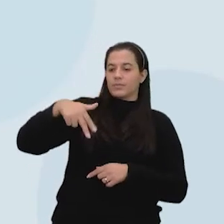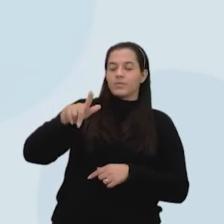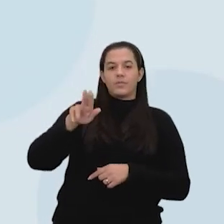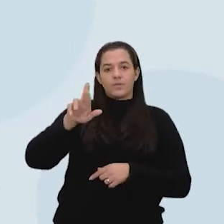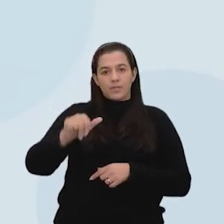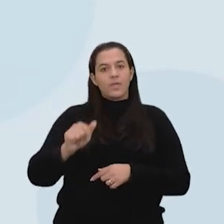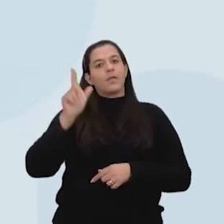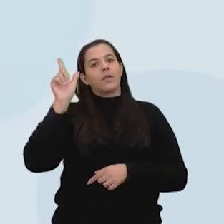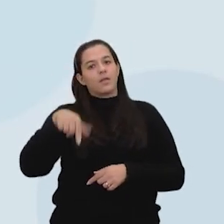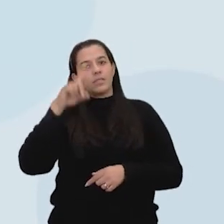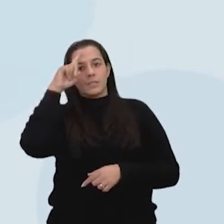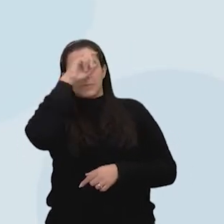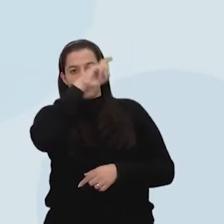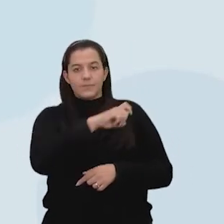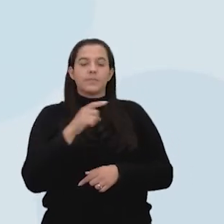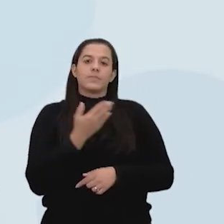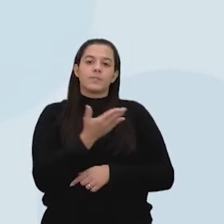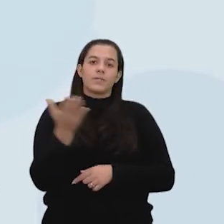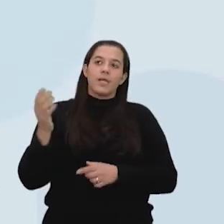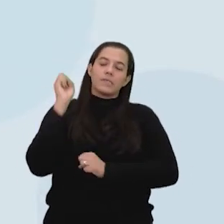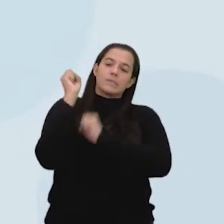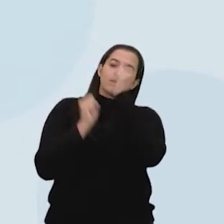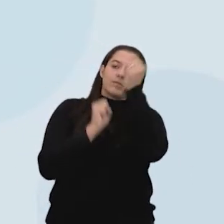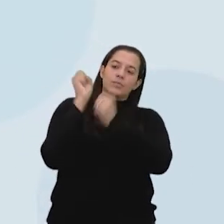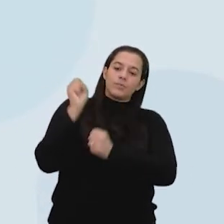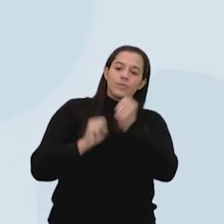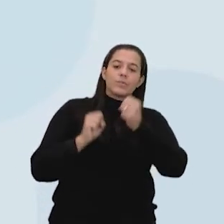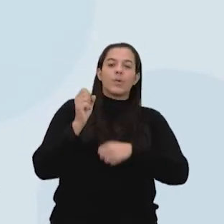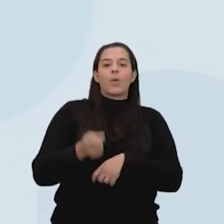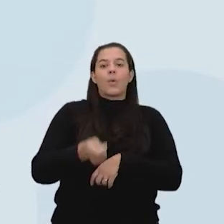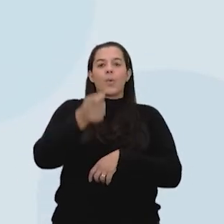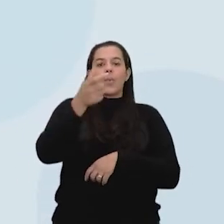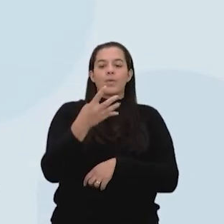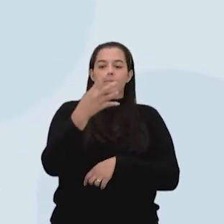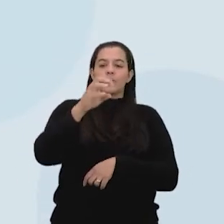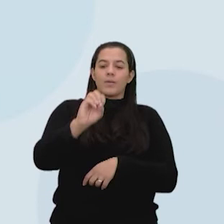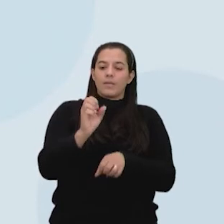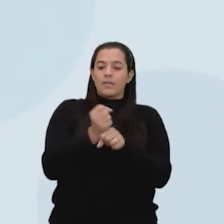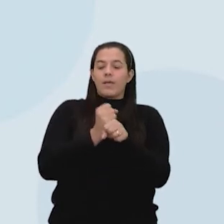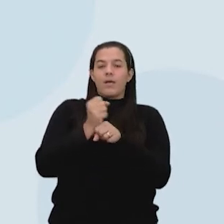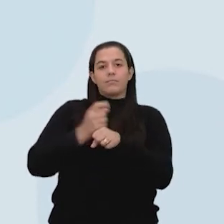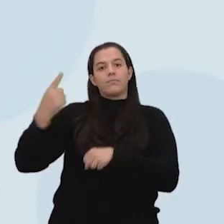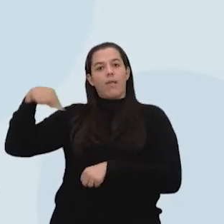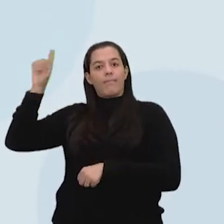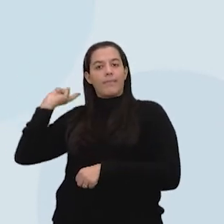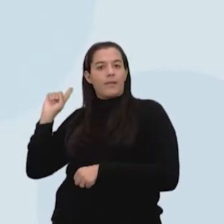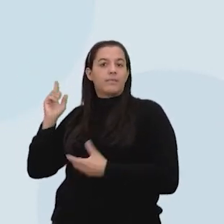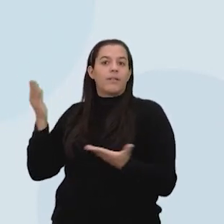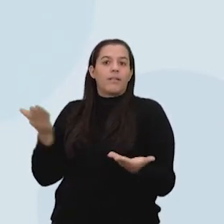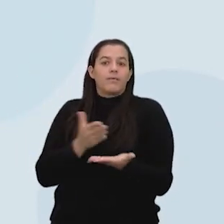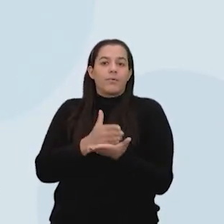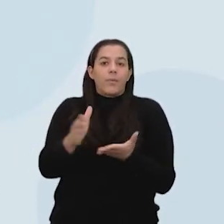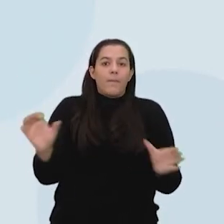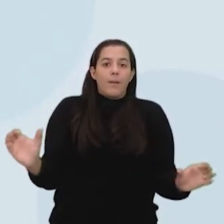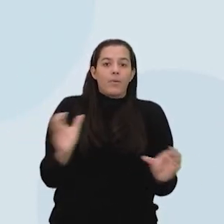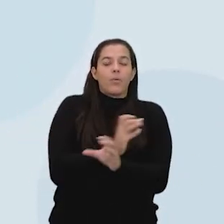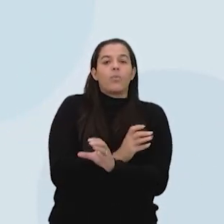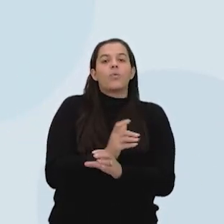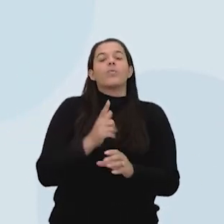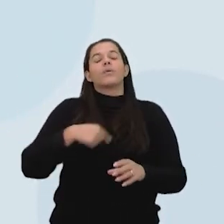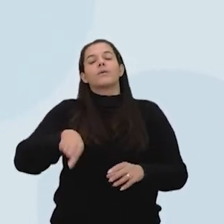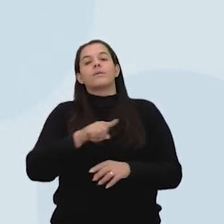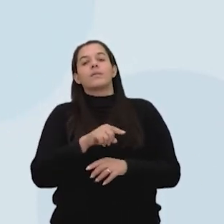complicado, essa usina foi iniciada há quase 40 anos atrás, e para concluí-la, mesmo que